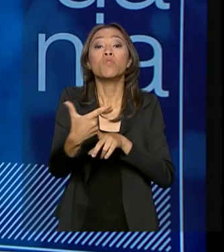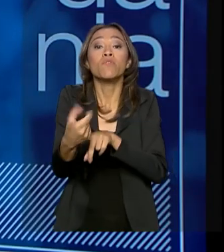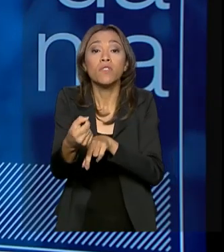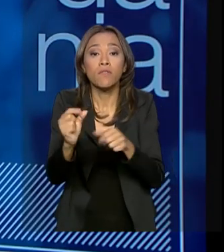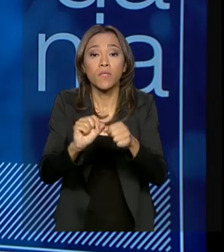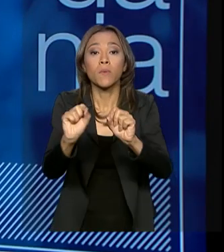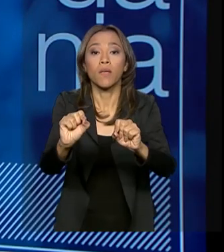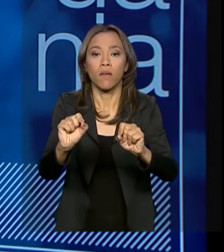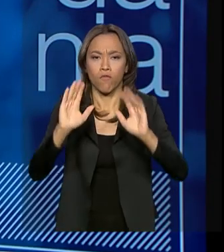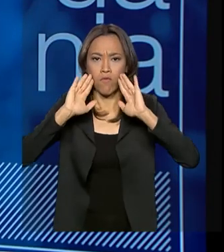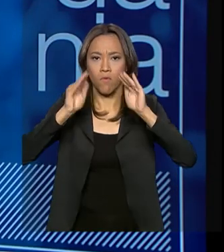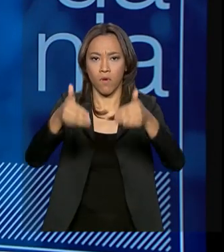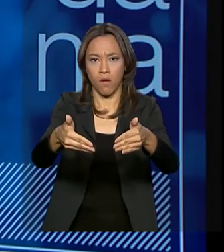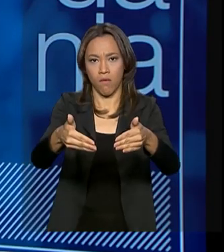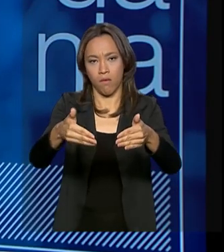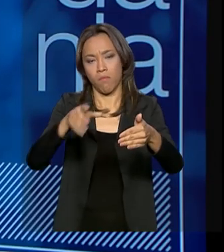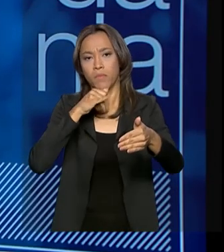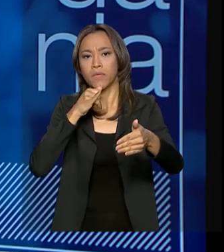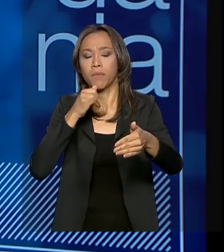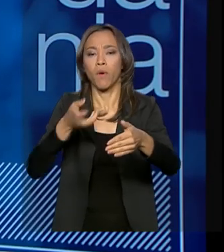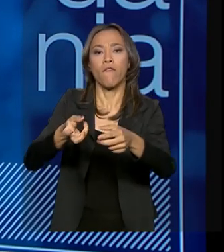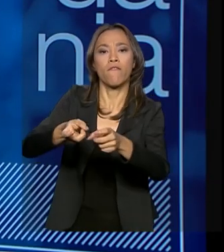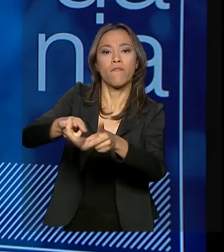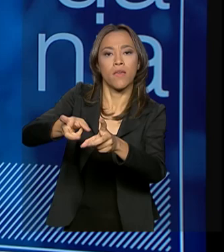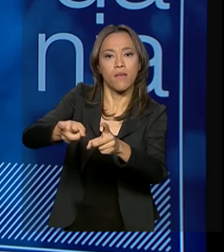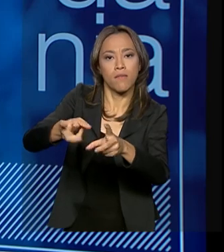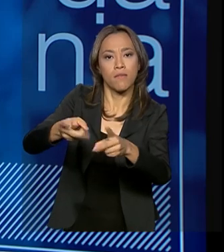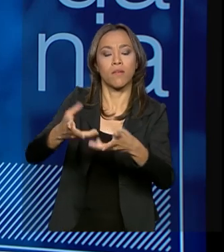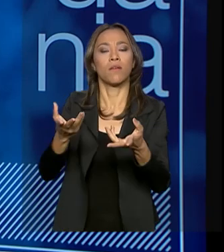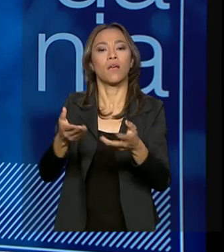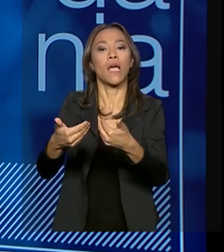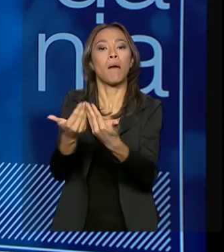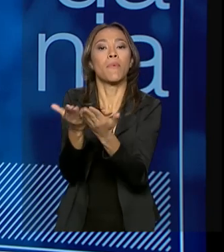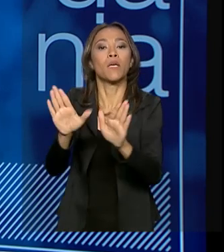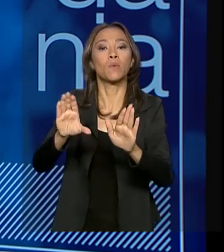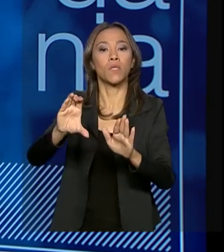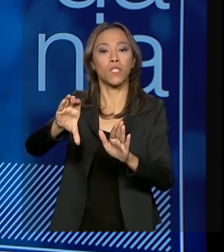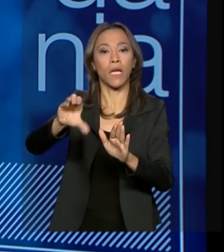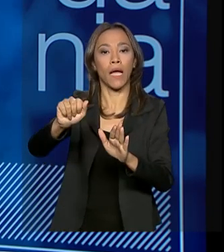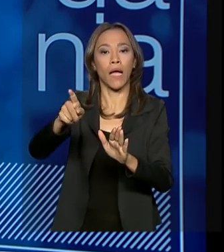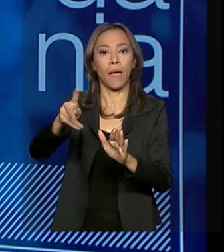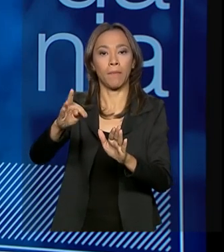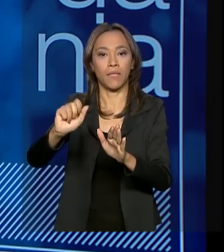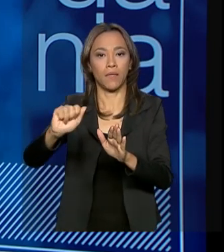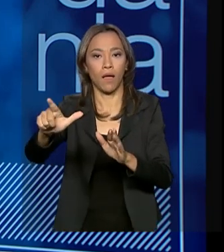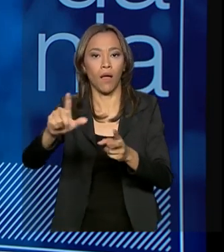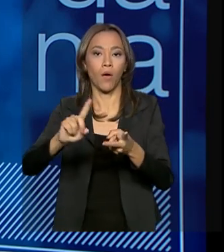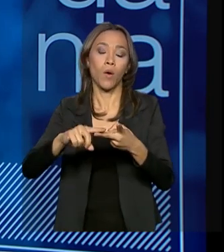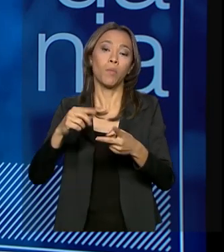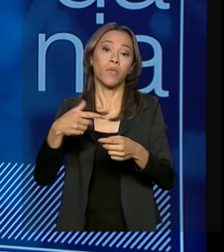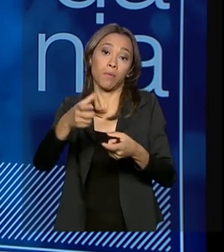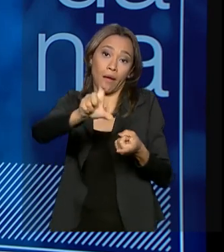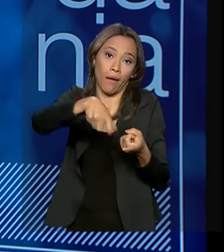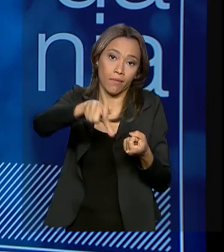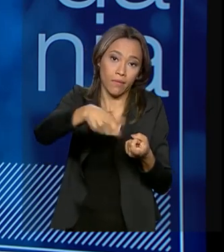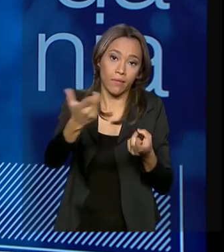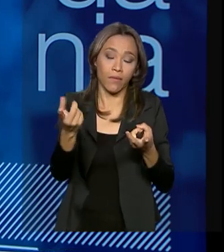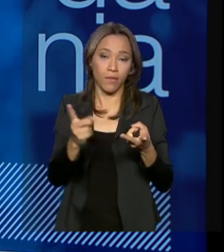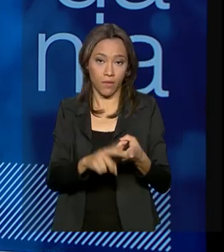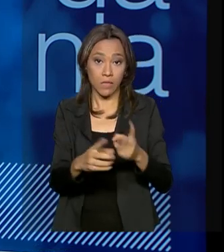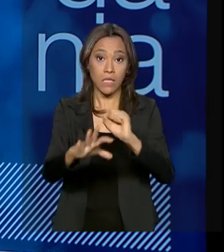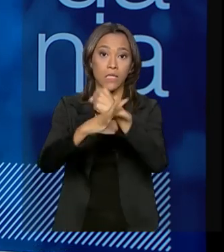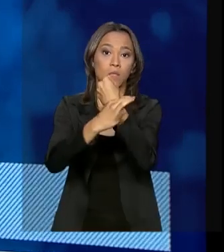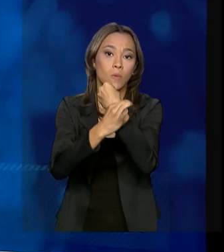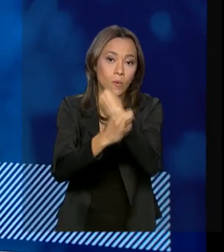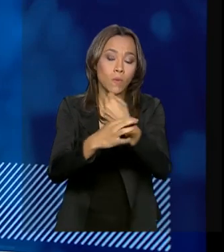em algumas vendas, aberturas de capital, como de caixa de seguridade, caixa de cartões, que elas são muito